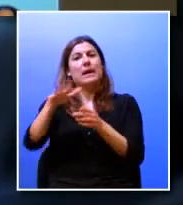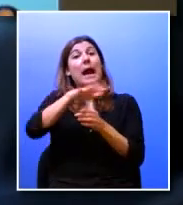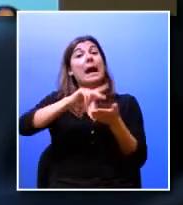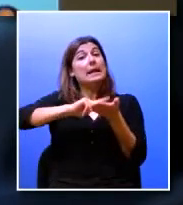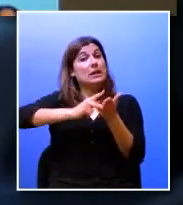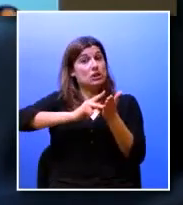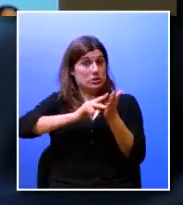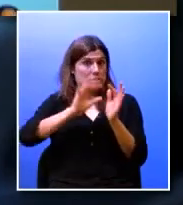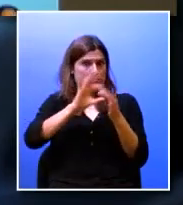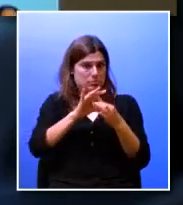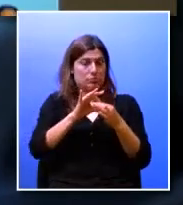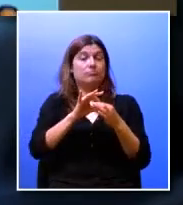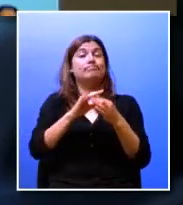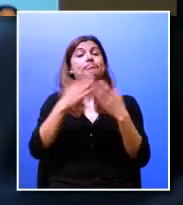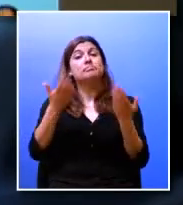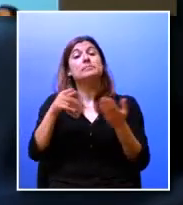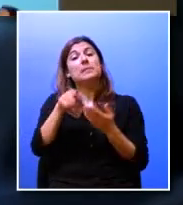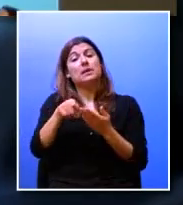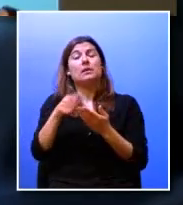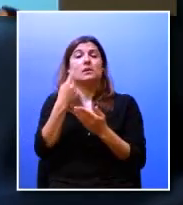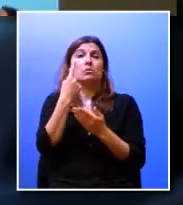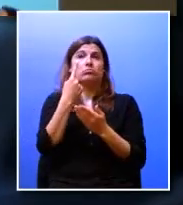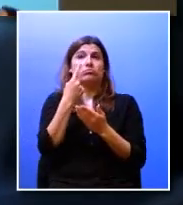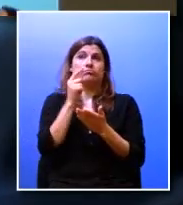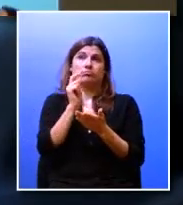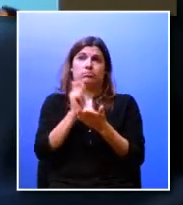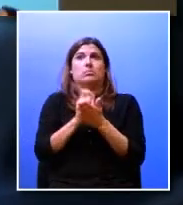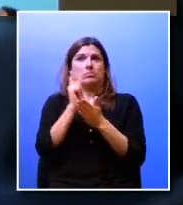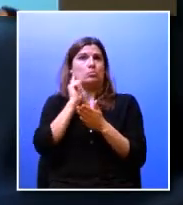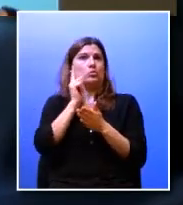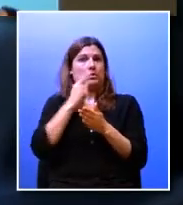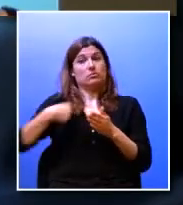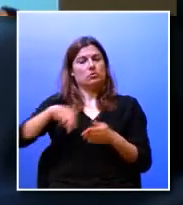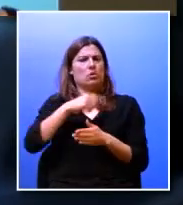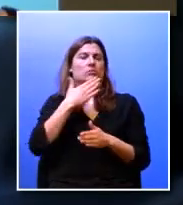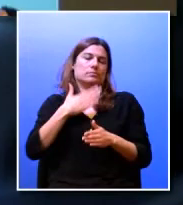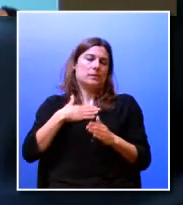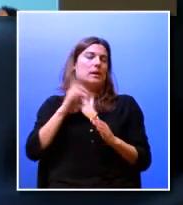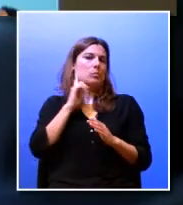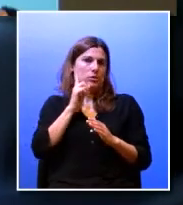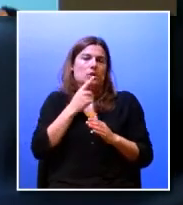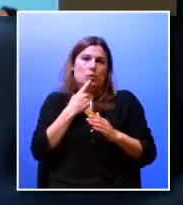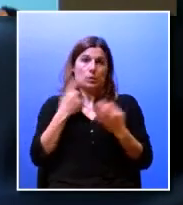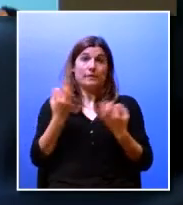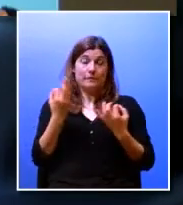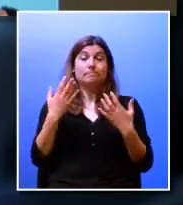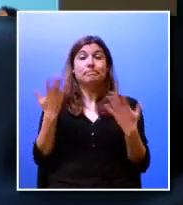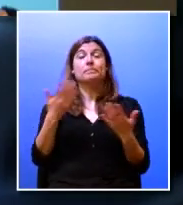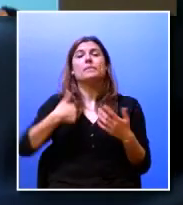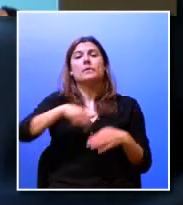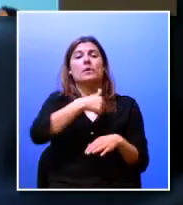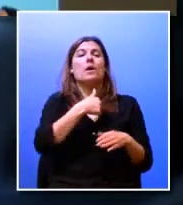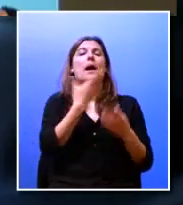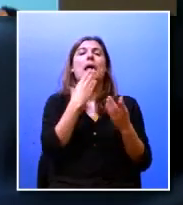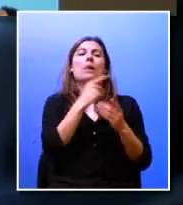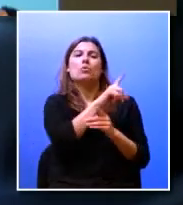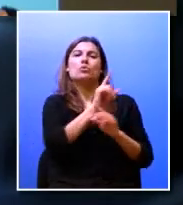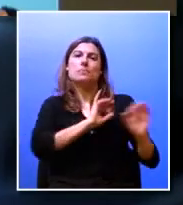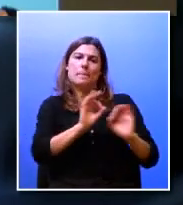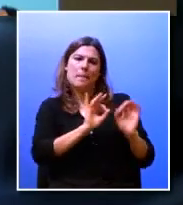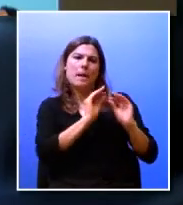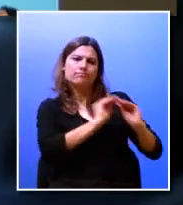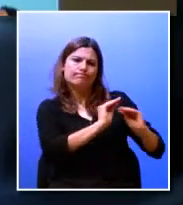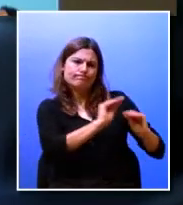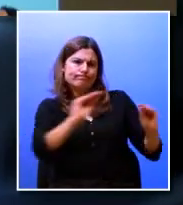e isto é um ponto para nós que é extremamente importante ou seja quando nós estamos a preparar os nossos alunos o é que nós